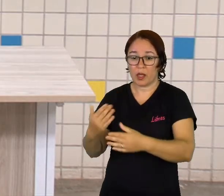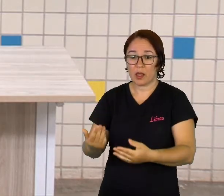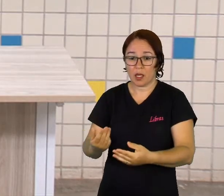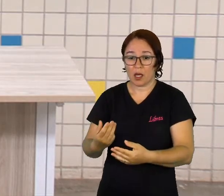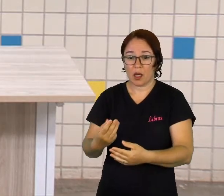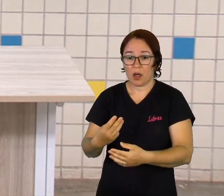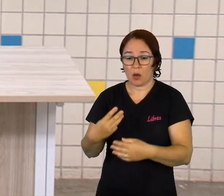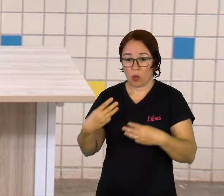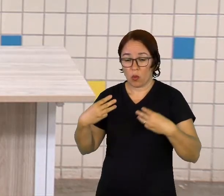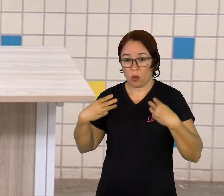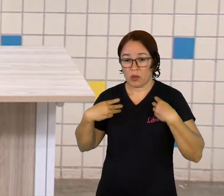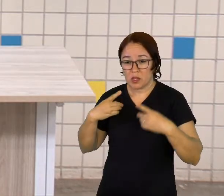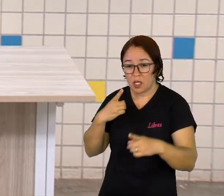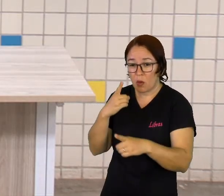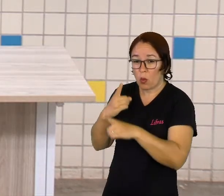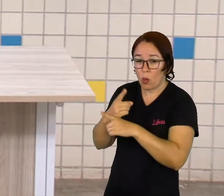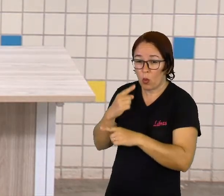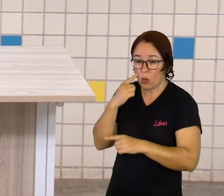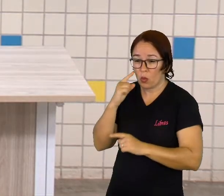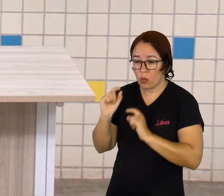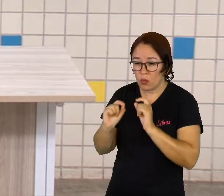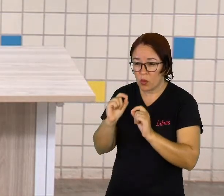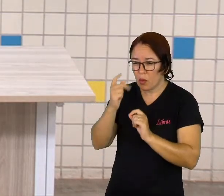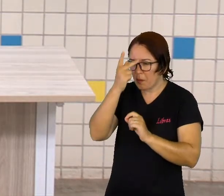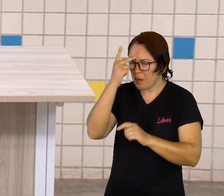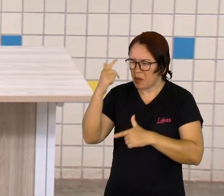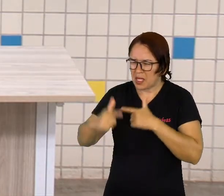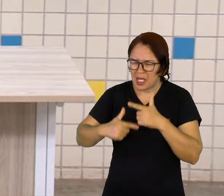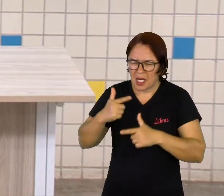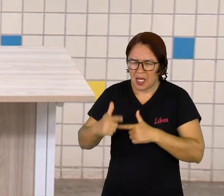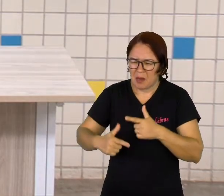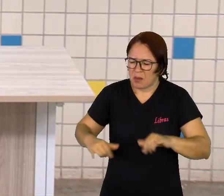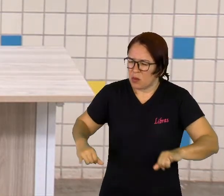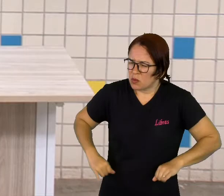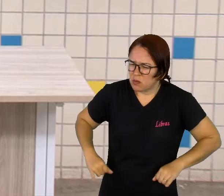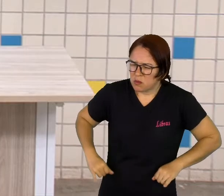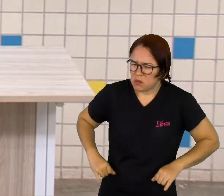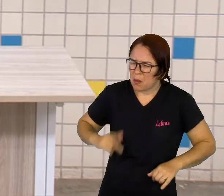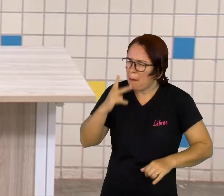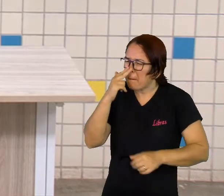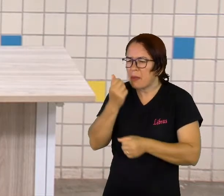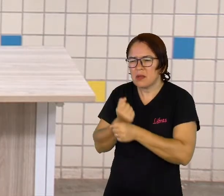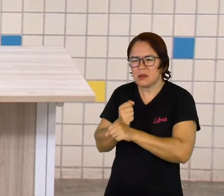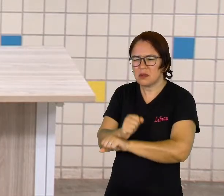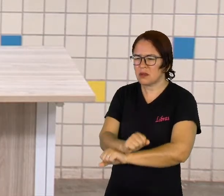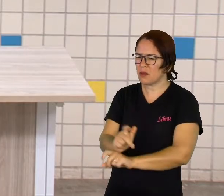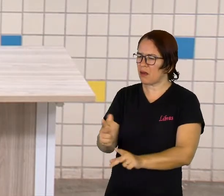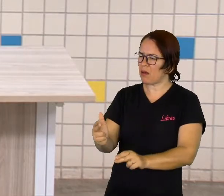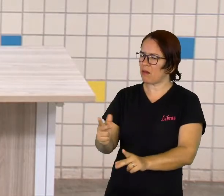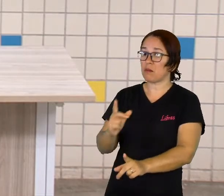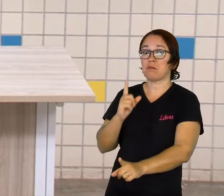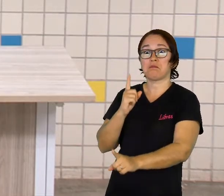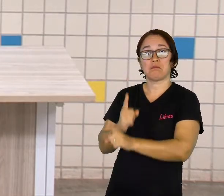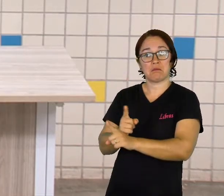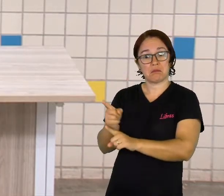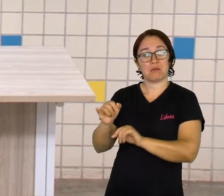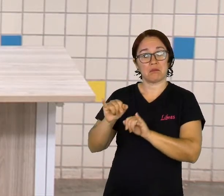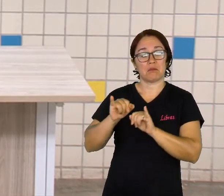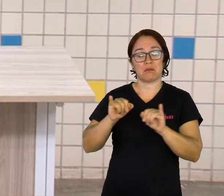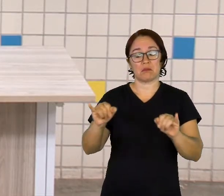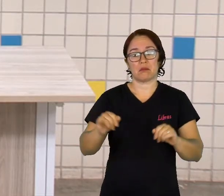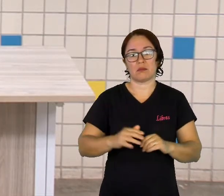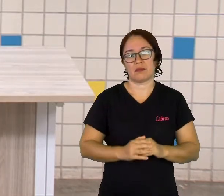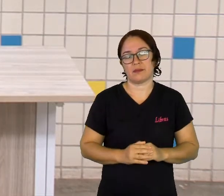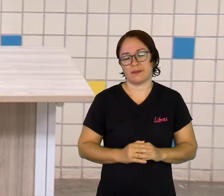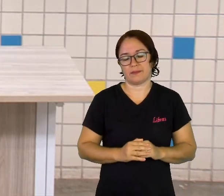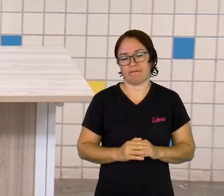estavam trabalhando em regime de escravidão. Atualmente, apesar da grande quantidade de trabalhadores